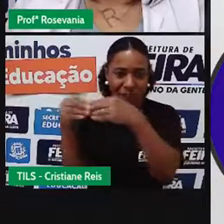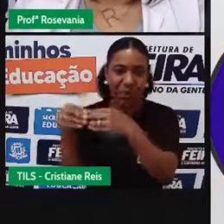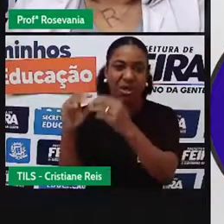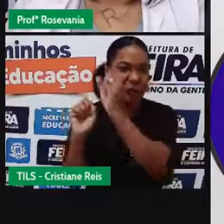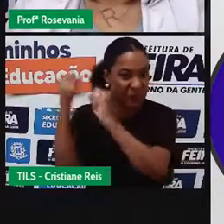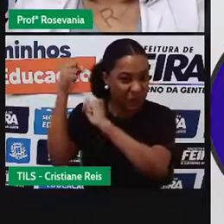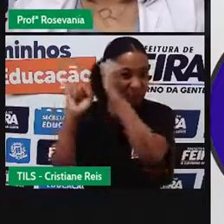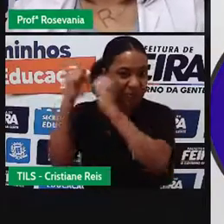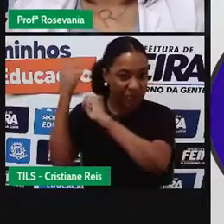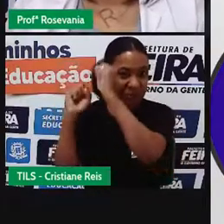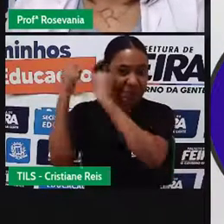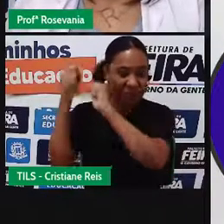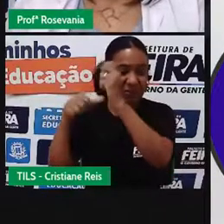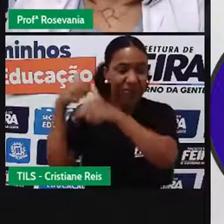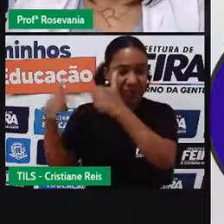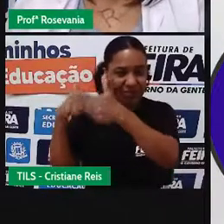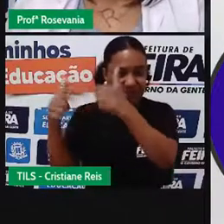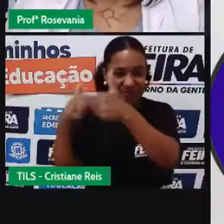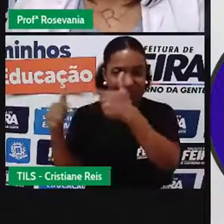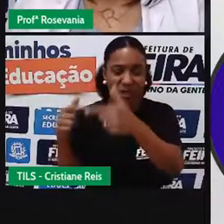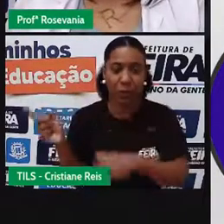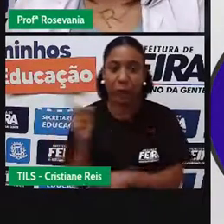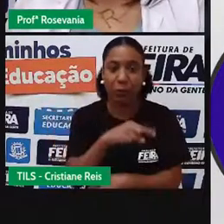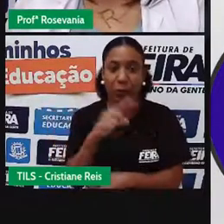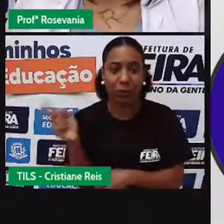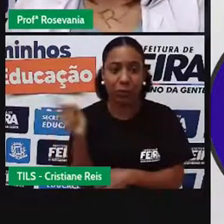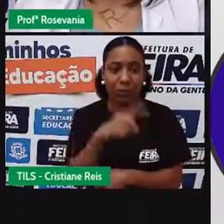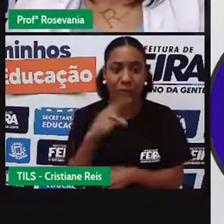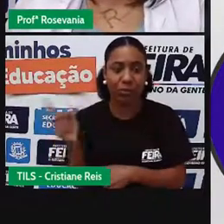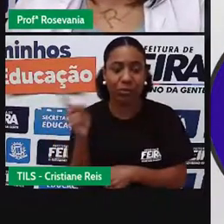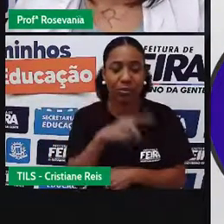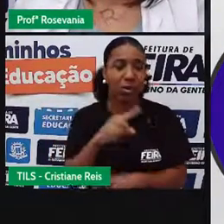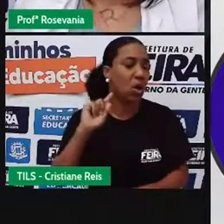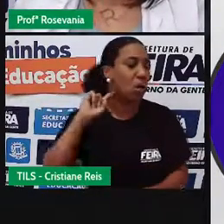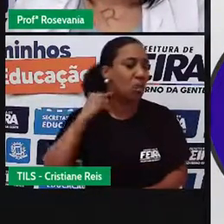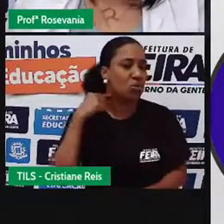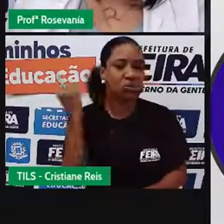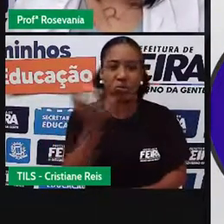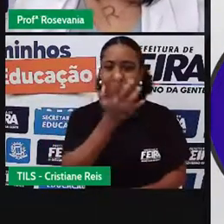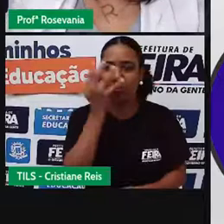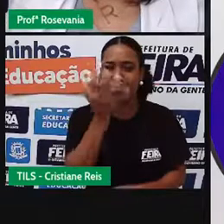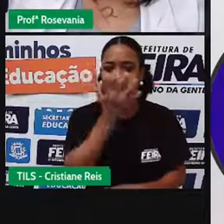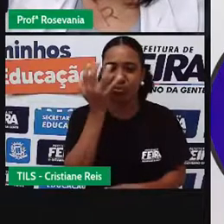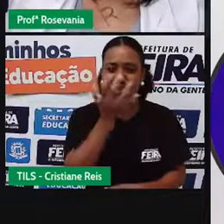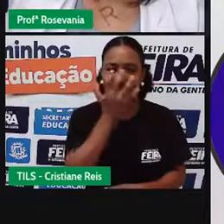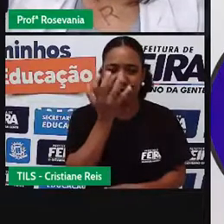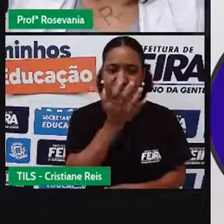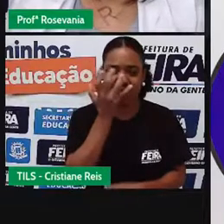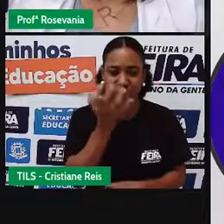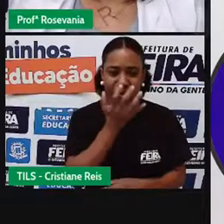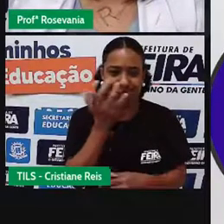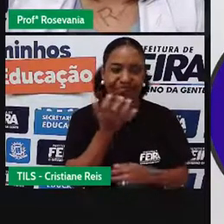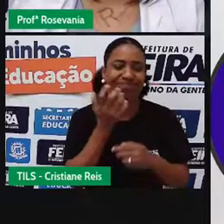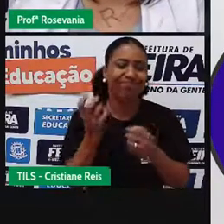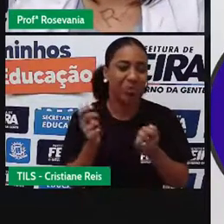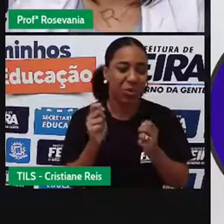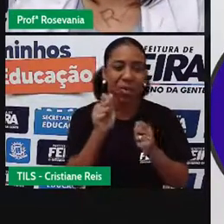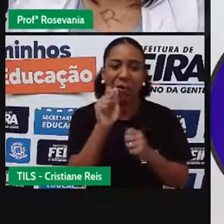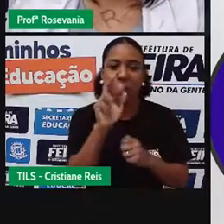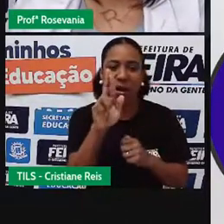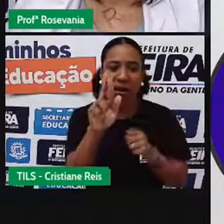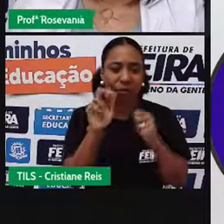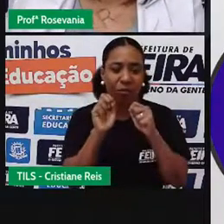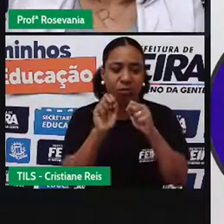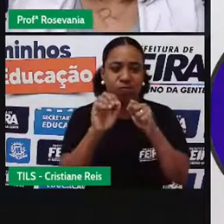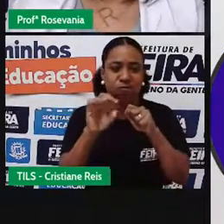transportes rodoviários, eles acabam, né, favorecendo o aumento desses gases aí. então ele prejudica, como